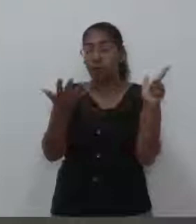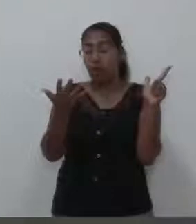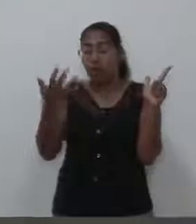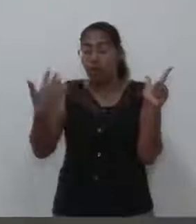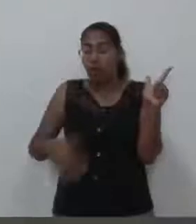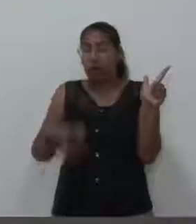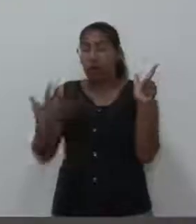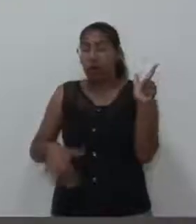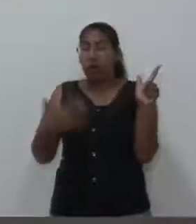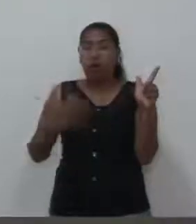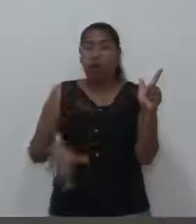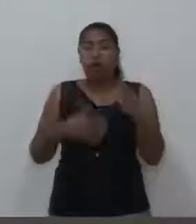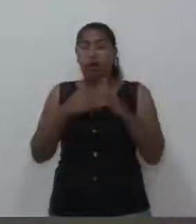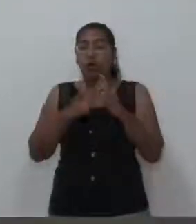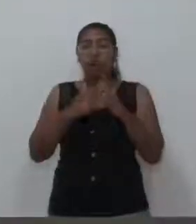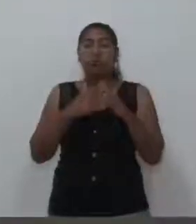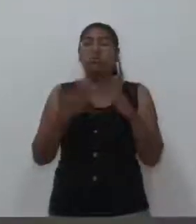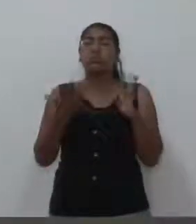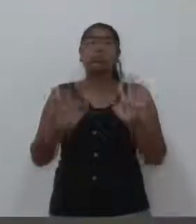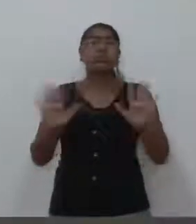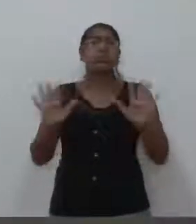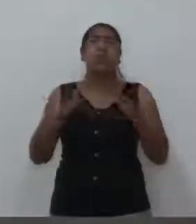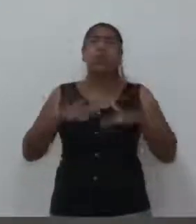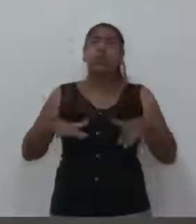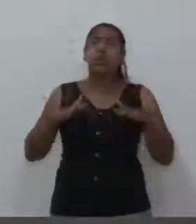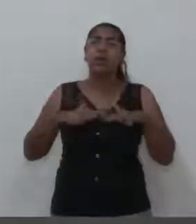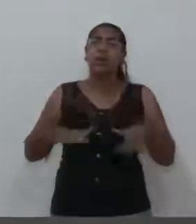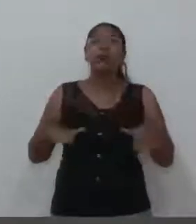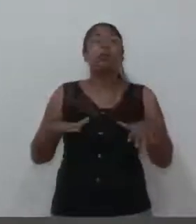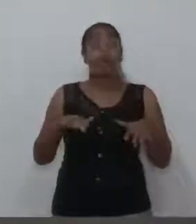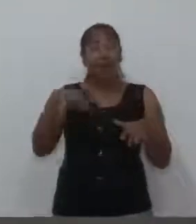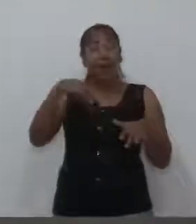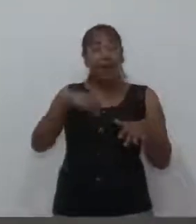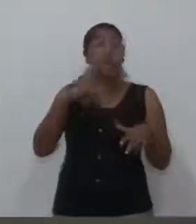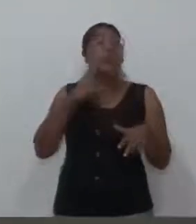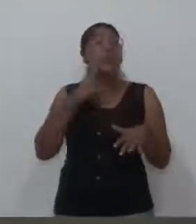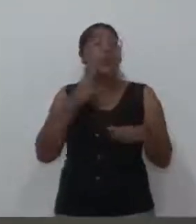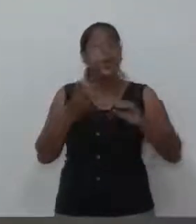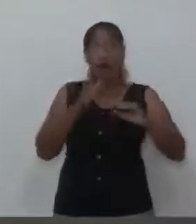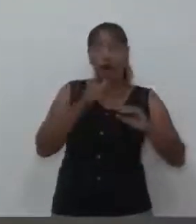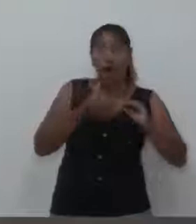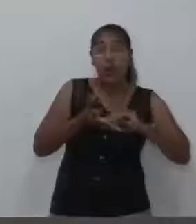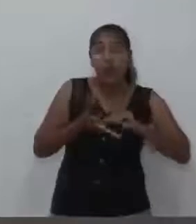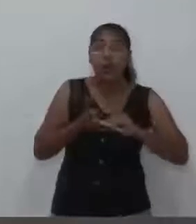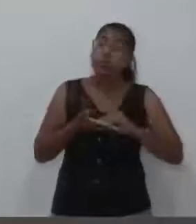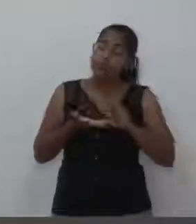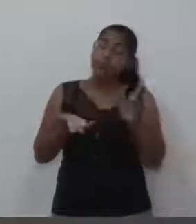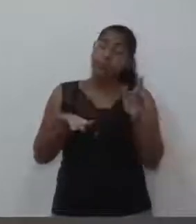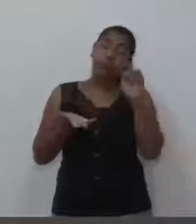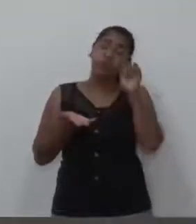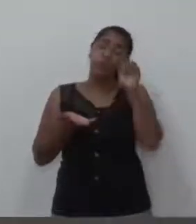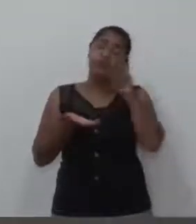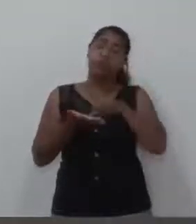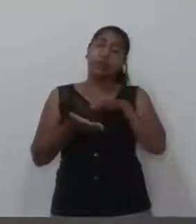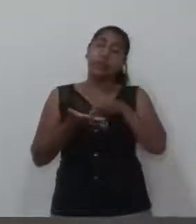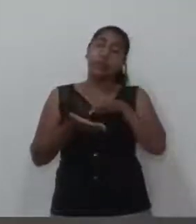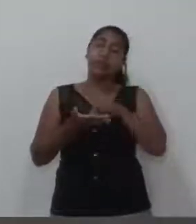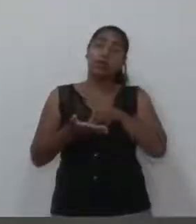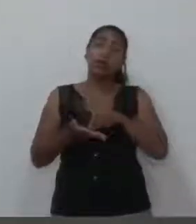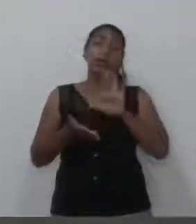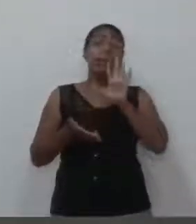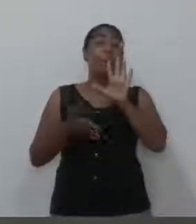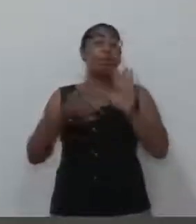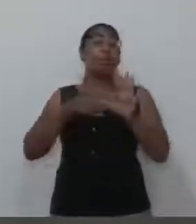Calma. Vinhedo tem escassez hídrica, sim, há muito tempo. Mas, no meu ponto de vista, mais do que